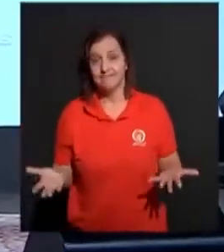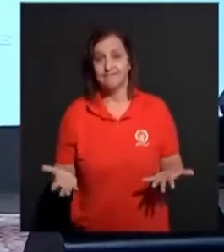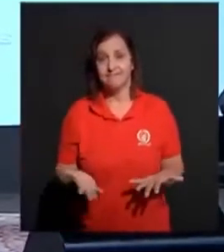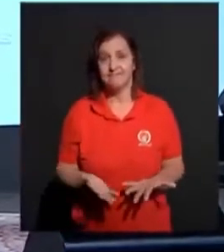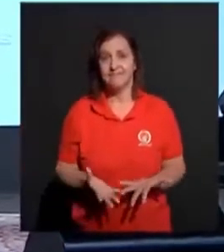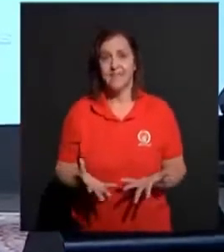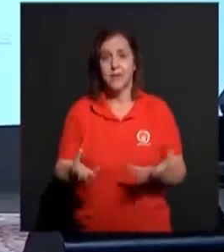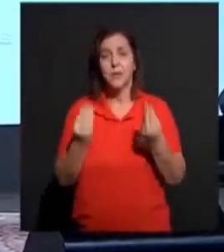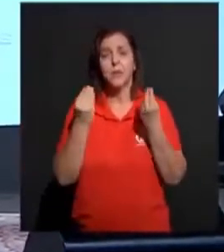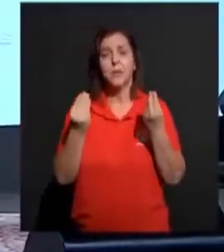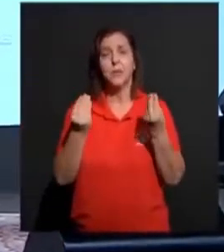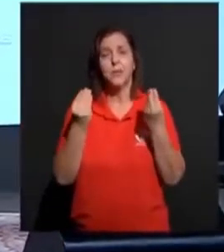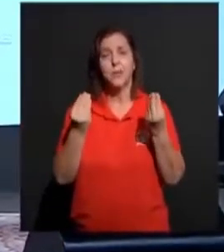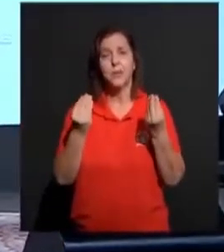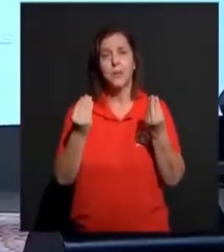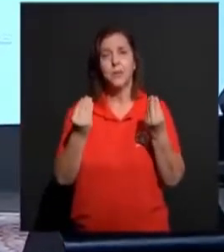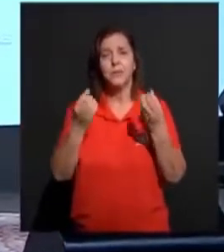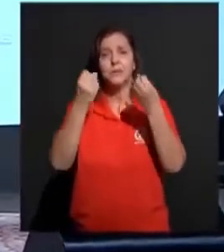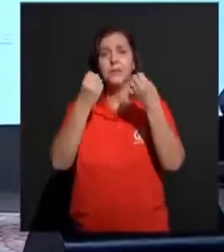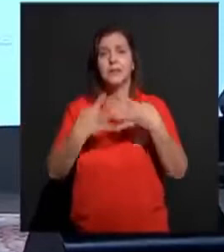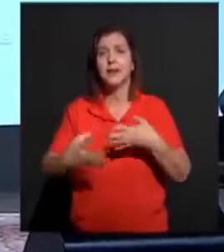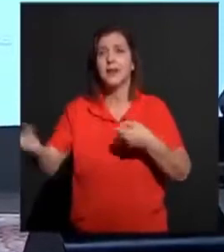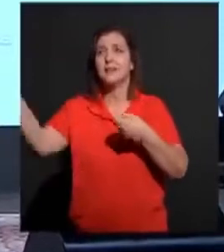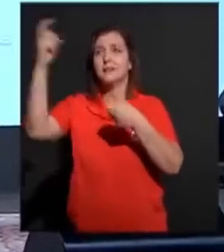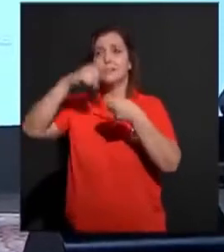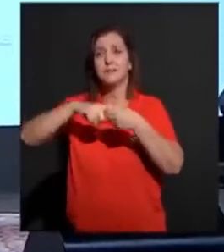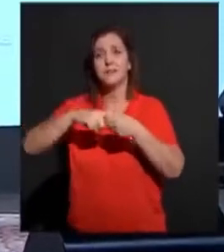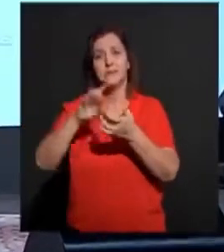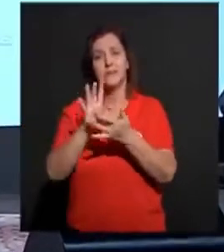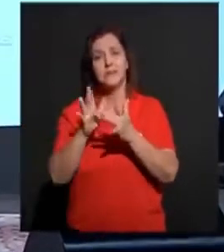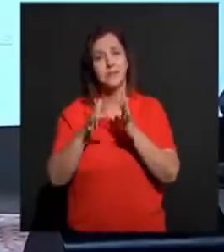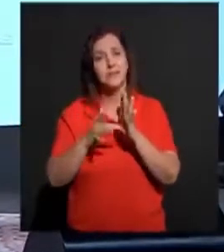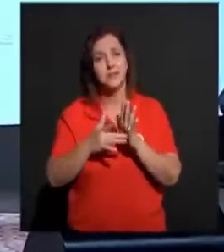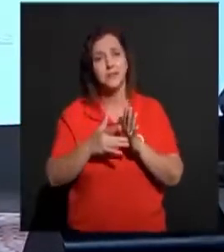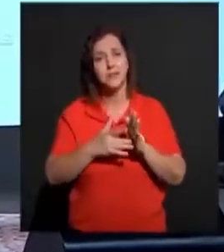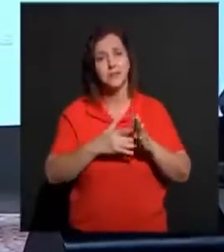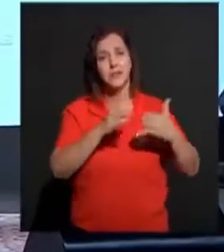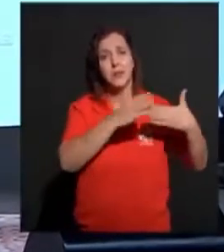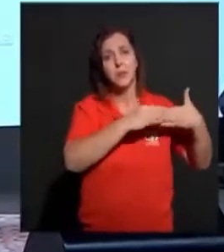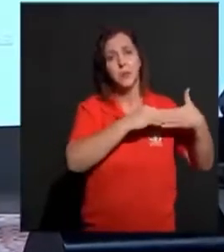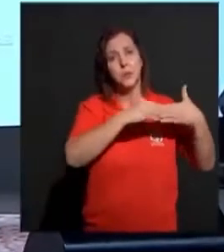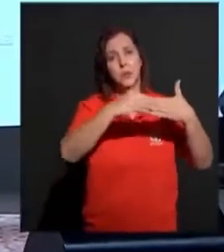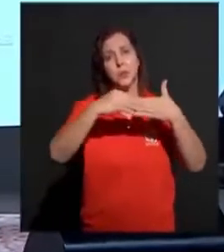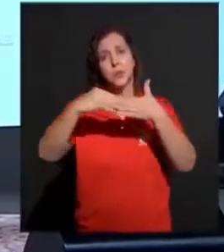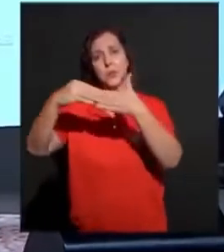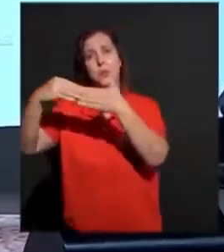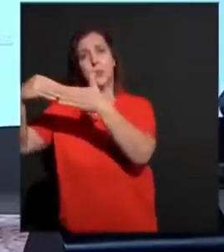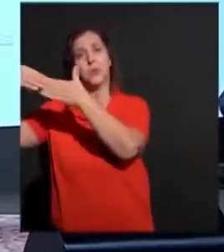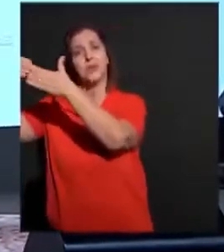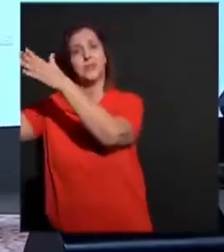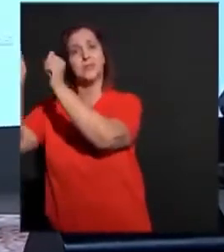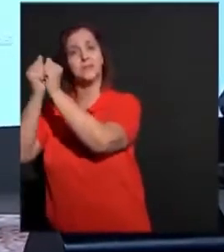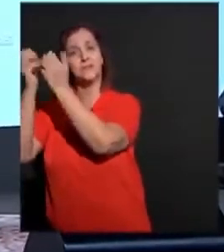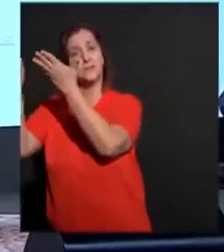Como podemos falar dessa vinda? Que vai nos levar ainda mais longe.